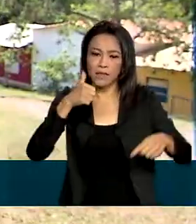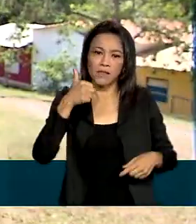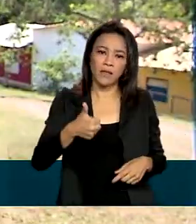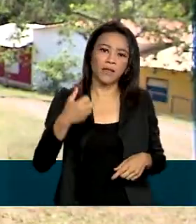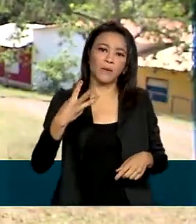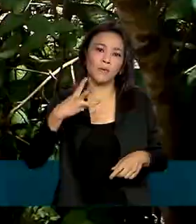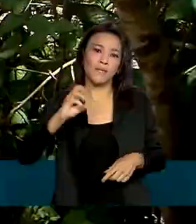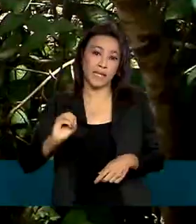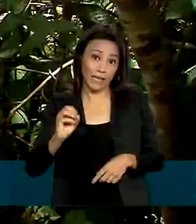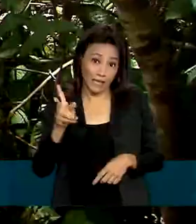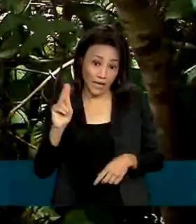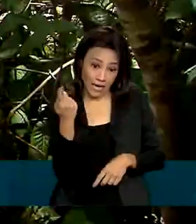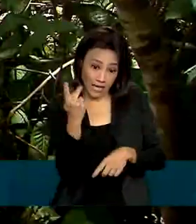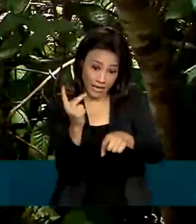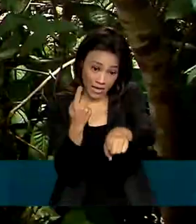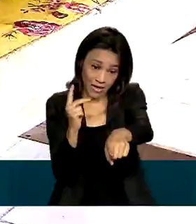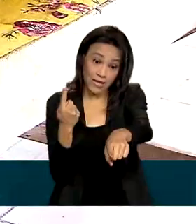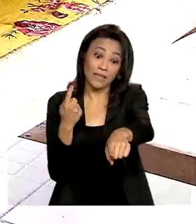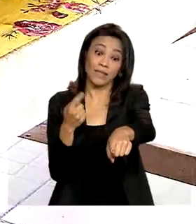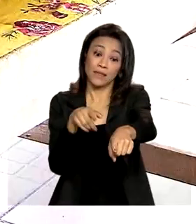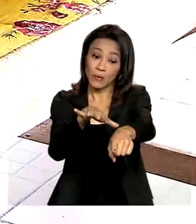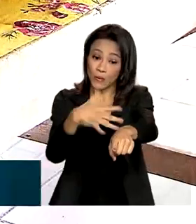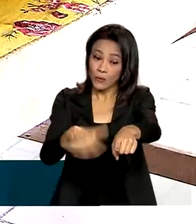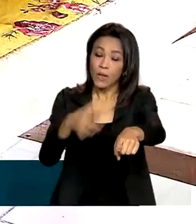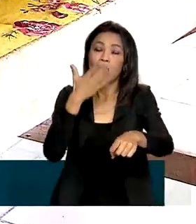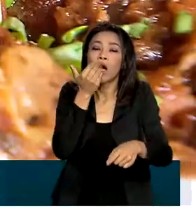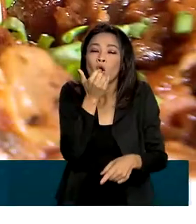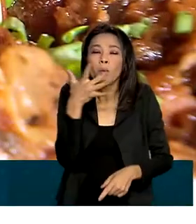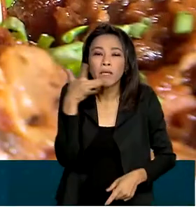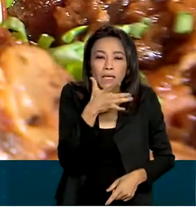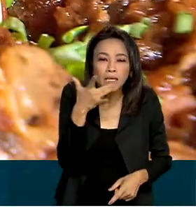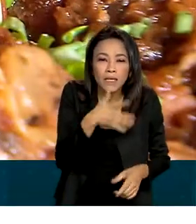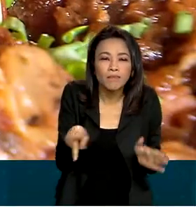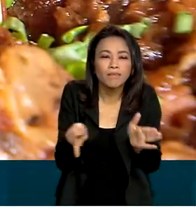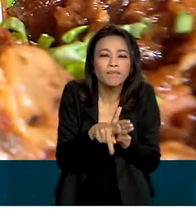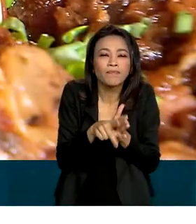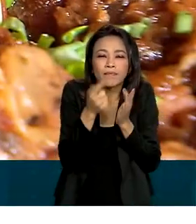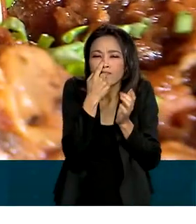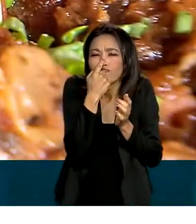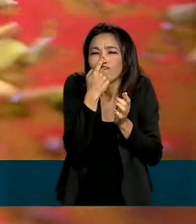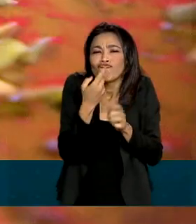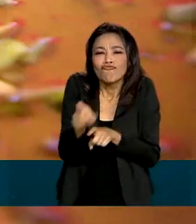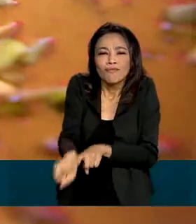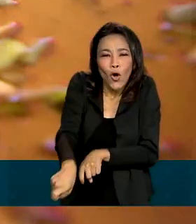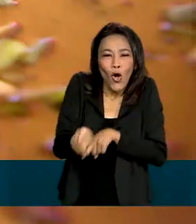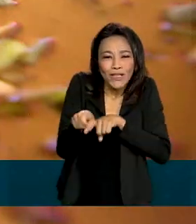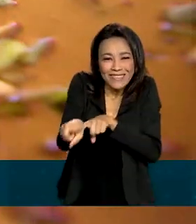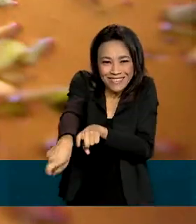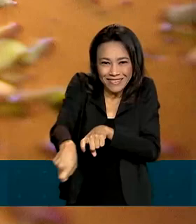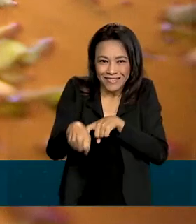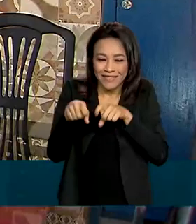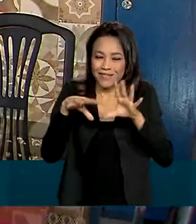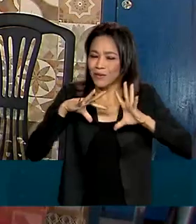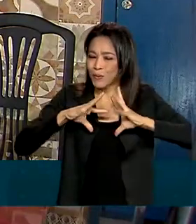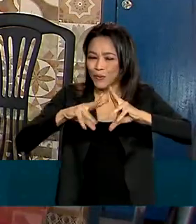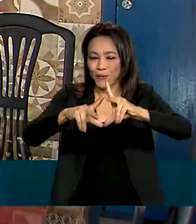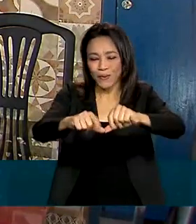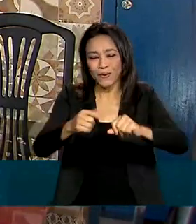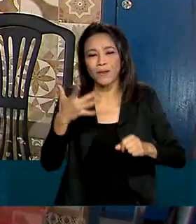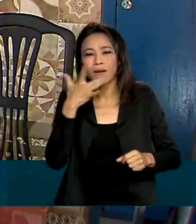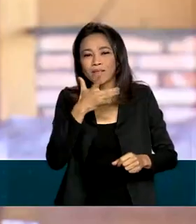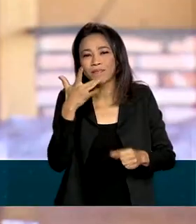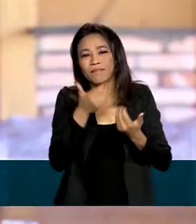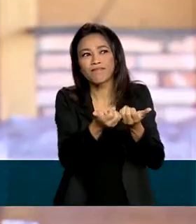infraestrutura e puro verde. Comida caseira com gostinho da roça, tudo ao gosto dos